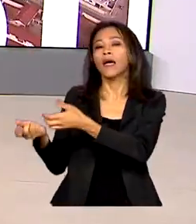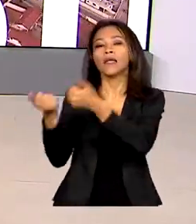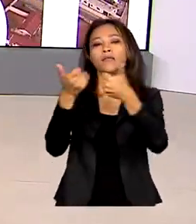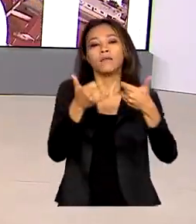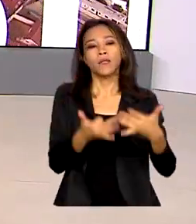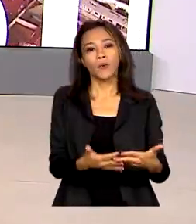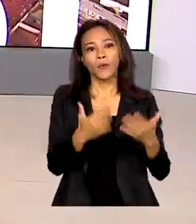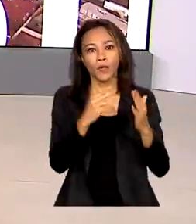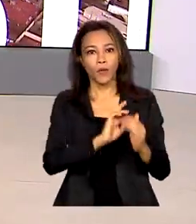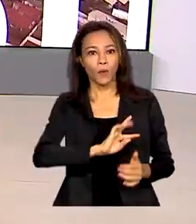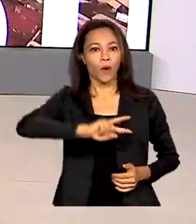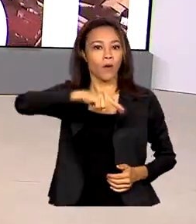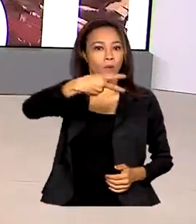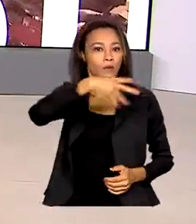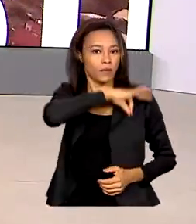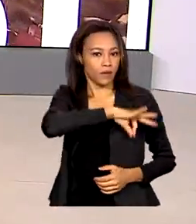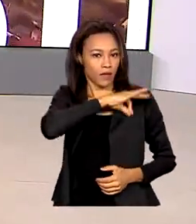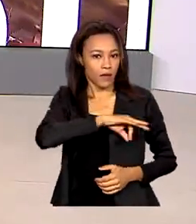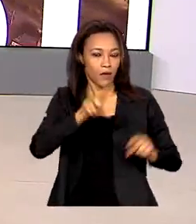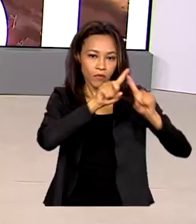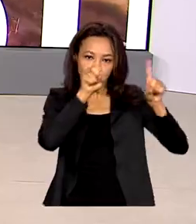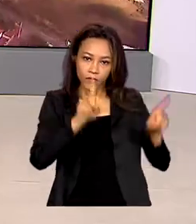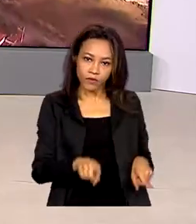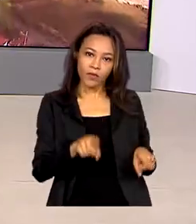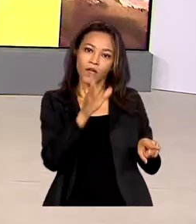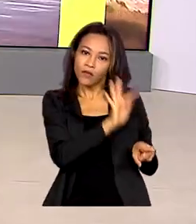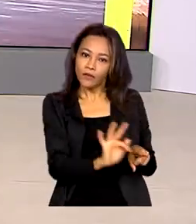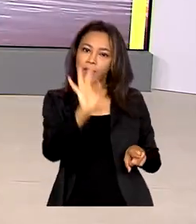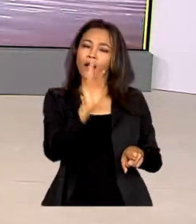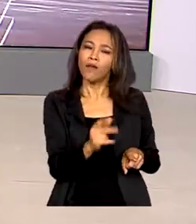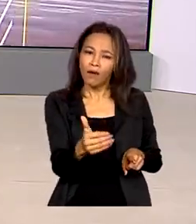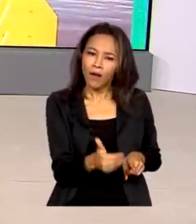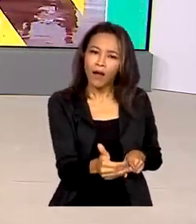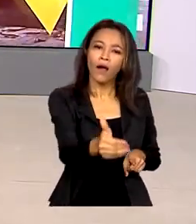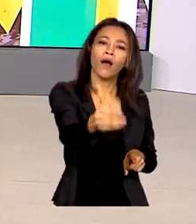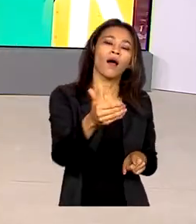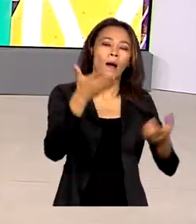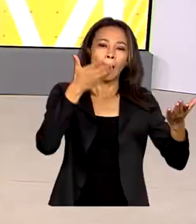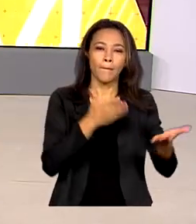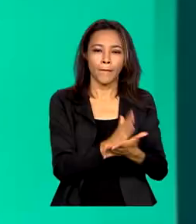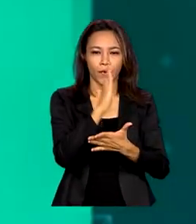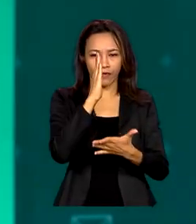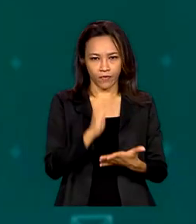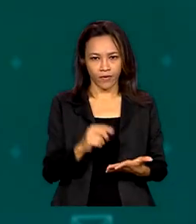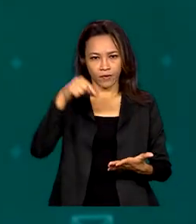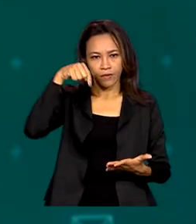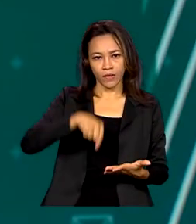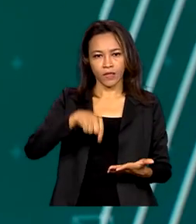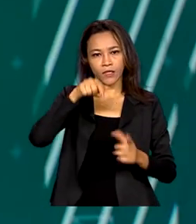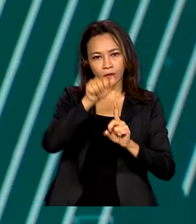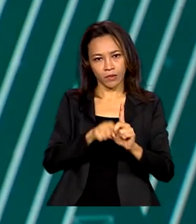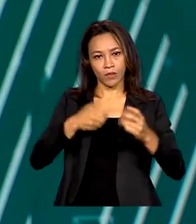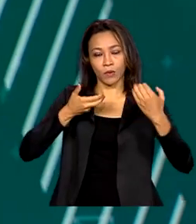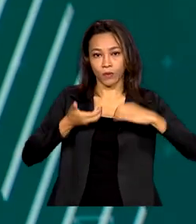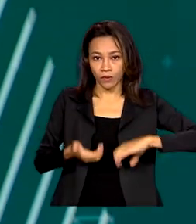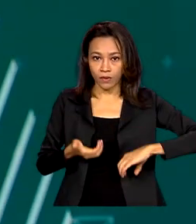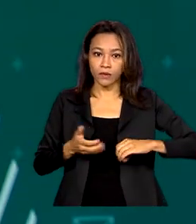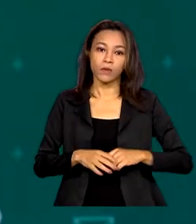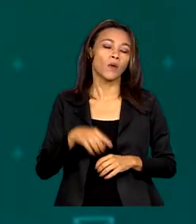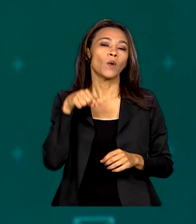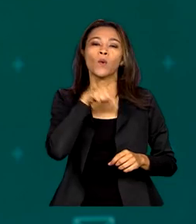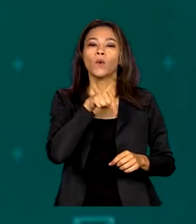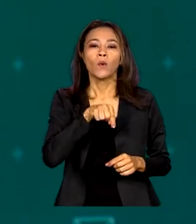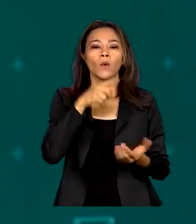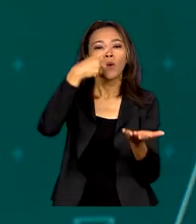reajuste salarial para o funcionalismo público federal deve ser aprovado no Congresso neste mês. O acordo prevê 9%